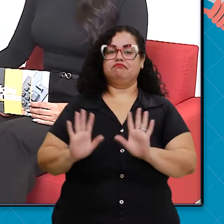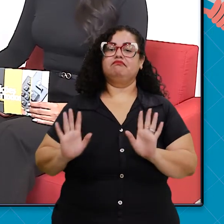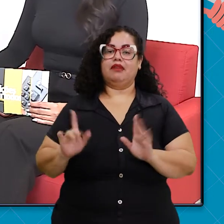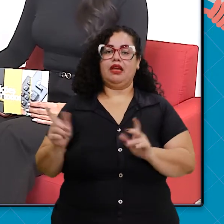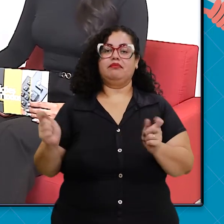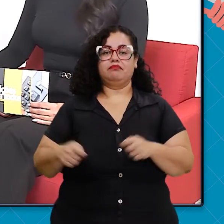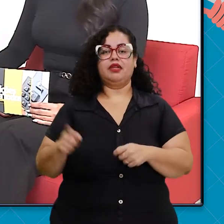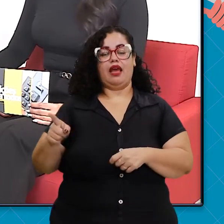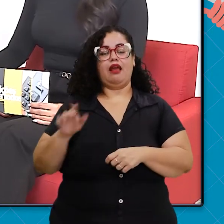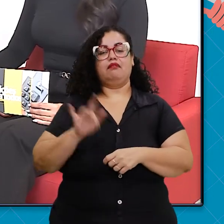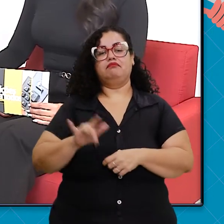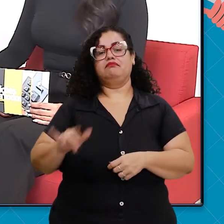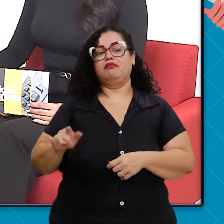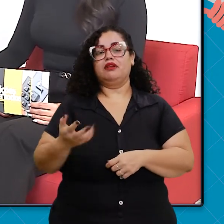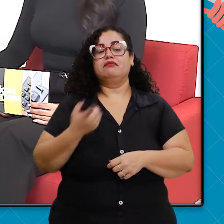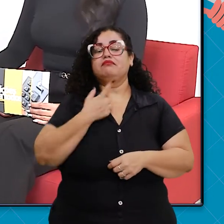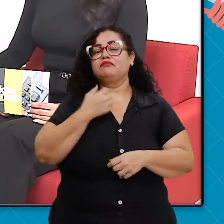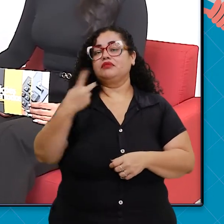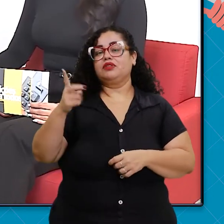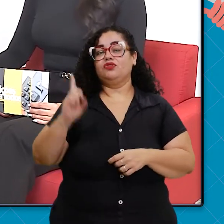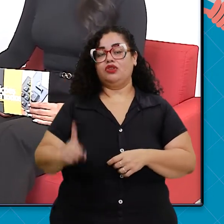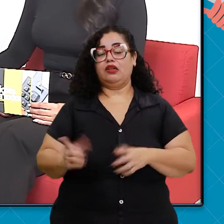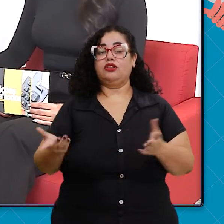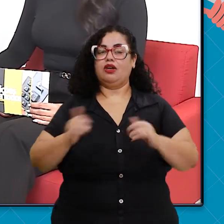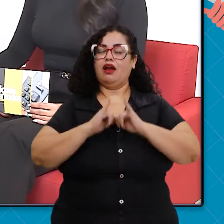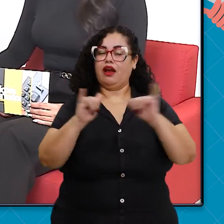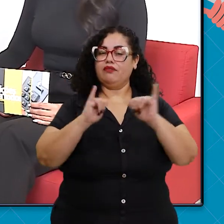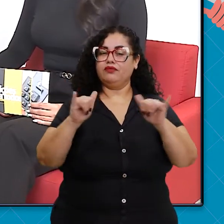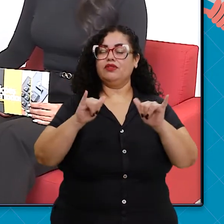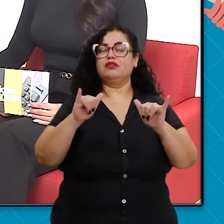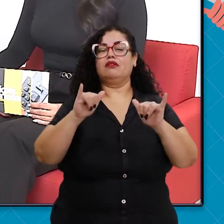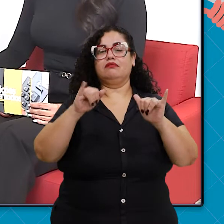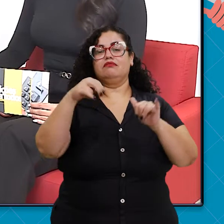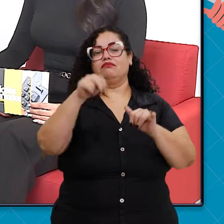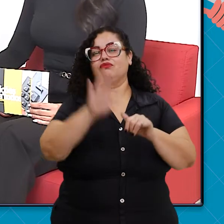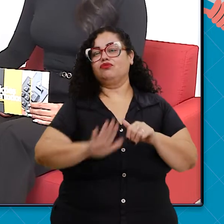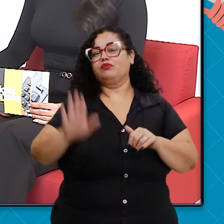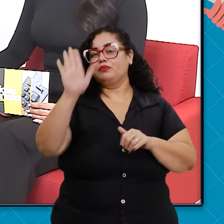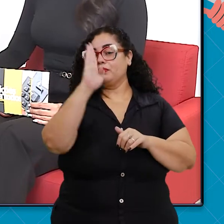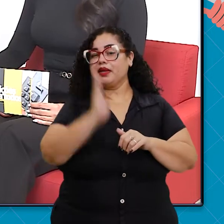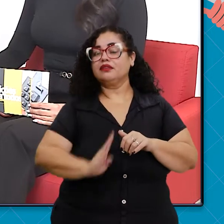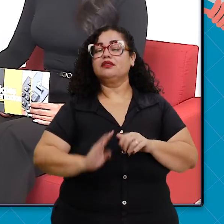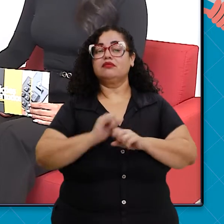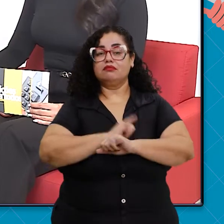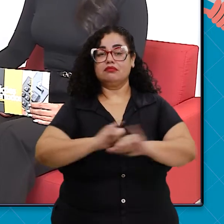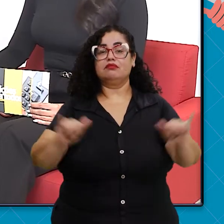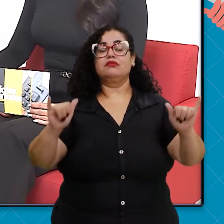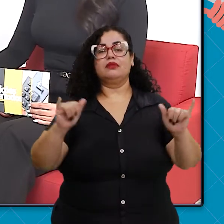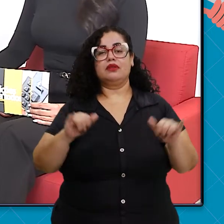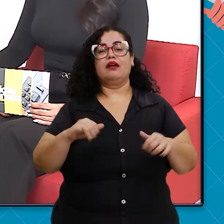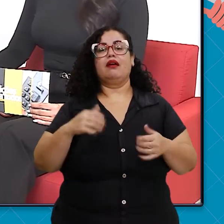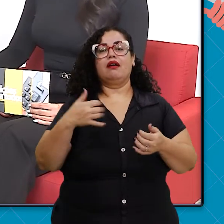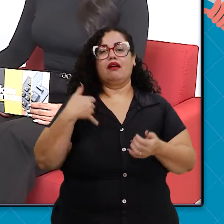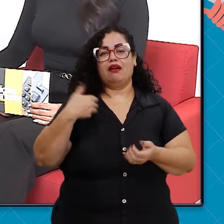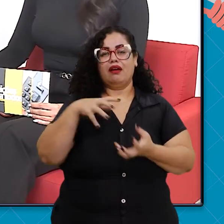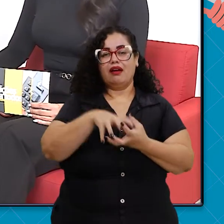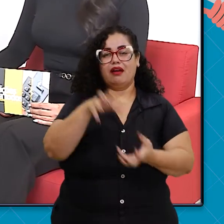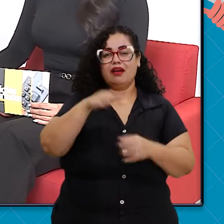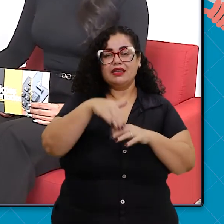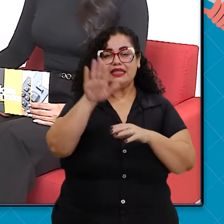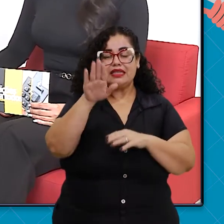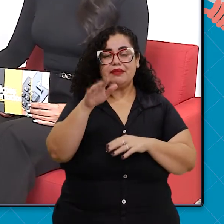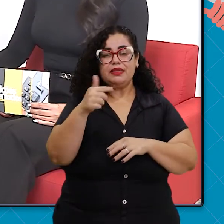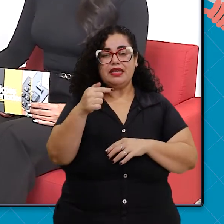quer que ele participe. E a gente começou agora uma campanha nacional, que começou ontem, falando que os mais de 70 anos,